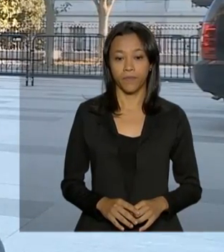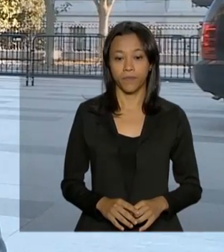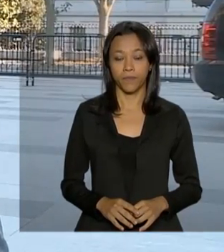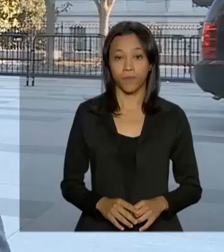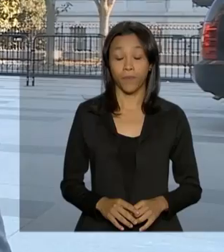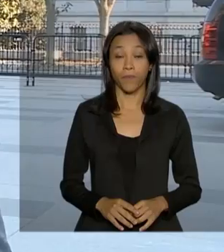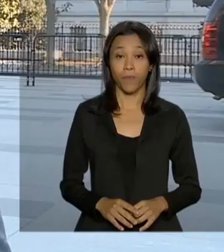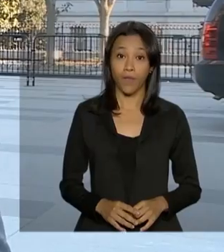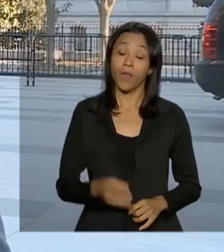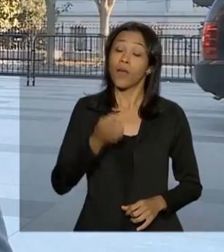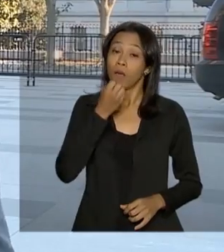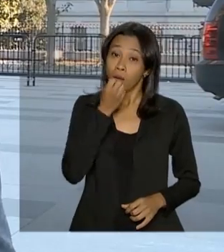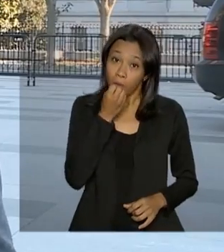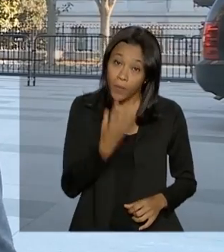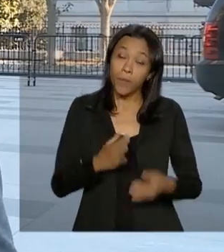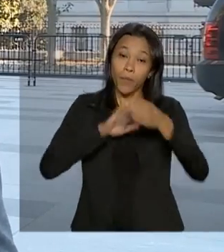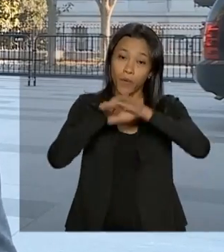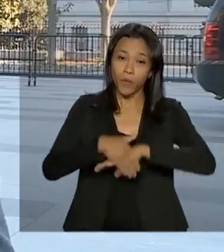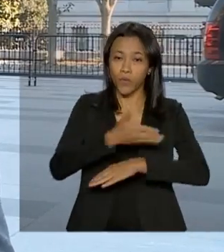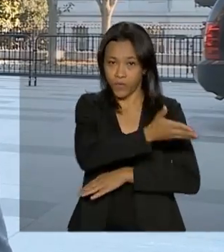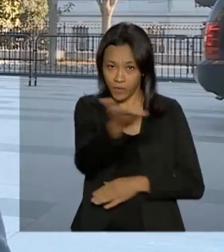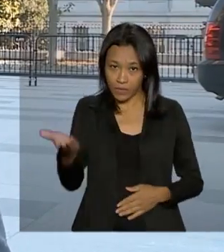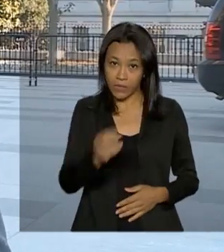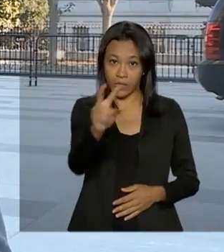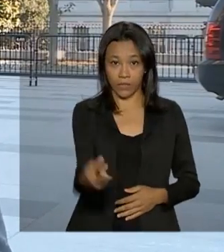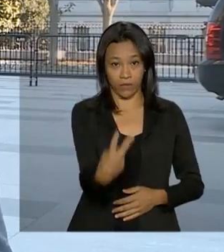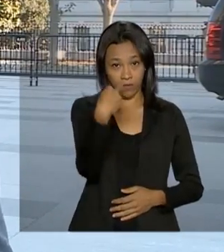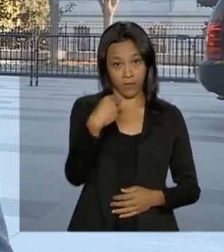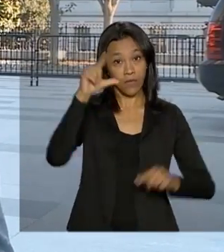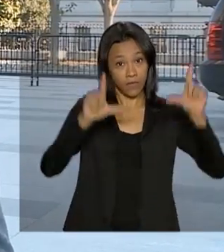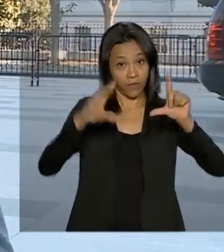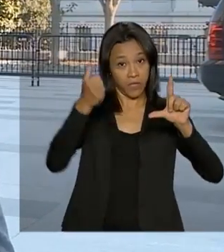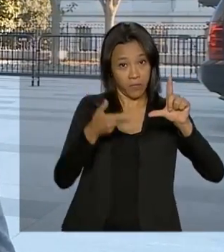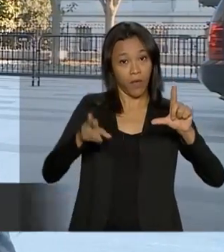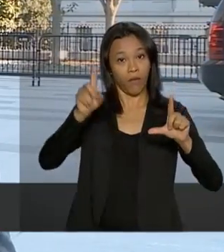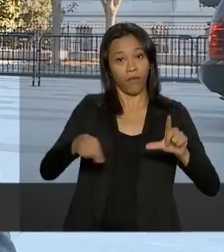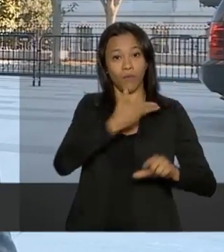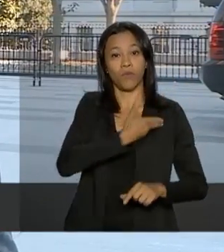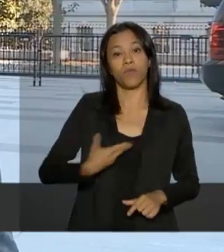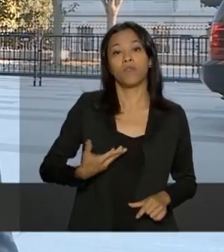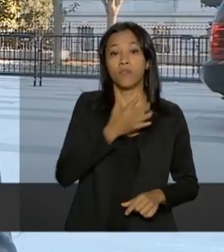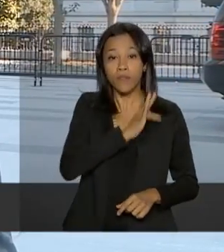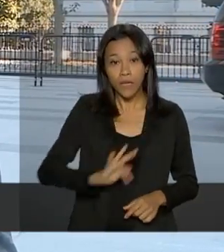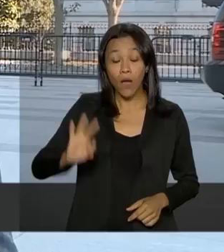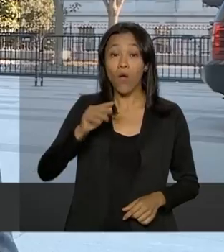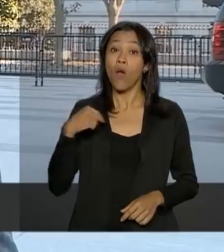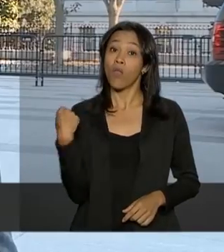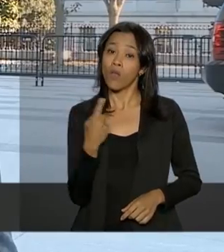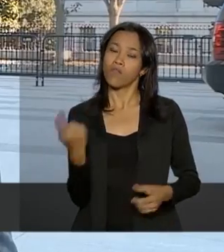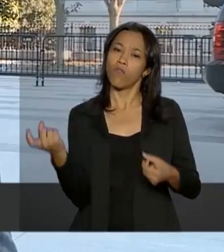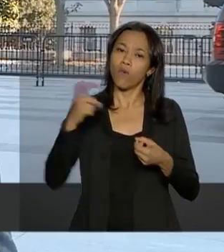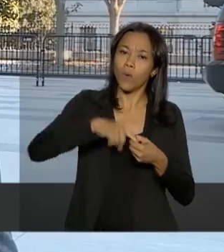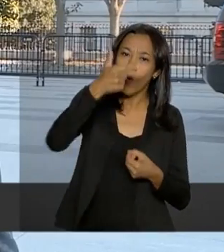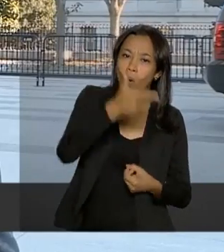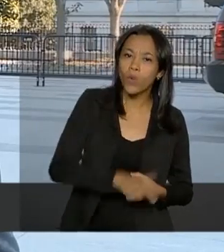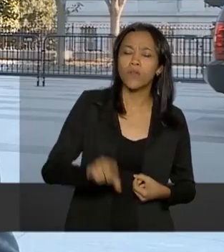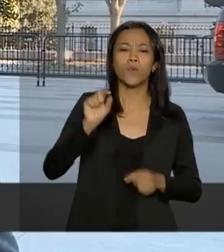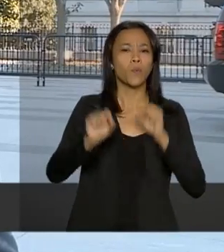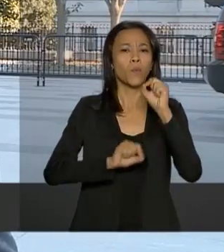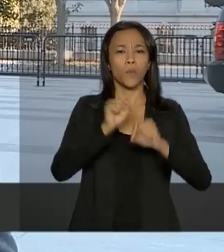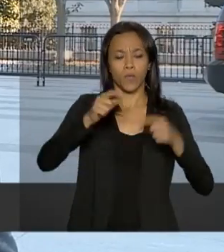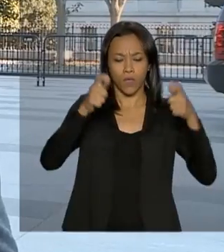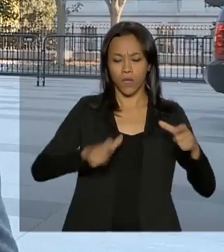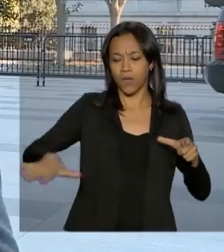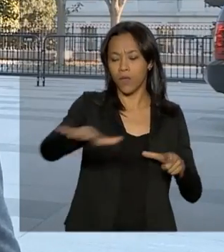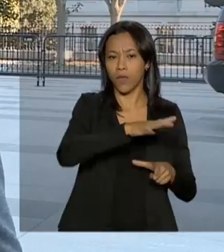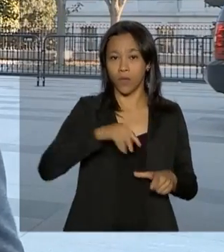Boa noite para você que acompanha NBR, a TV do Governo Federal. Voltamos a falar ao vivo de Washington. O presidente da República,